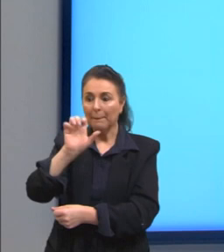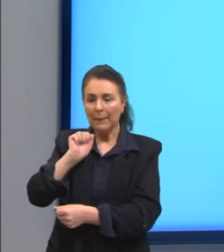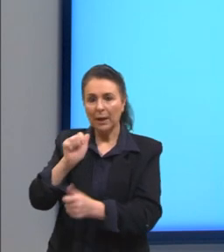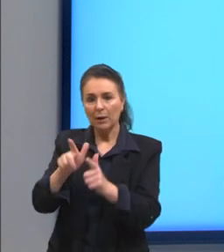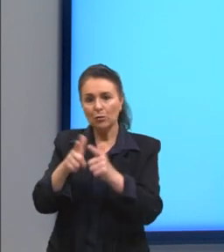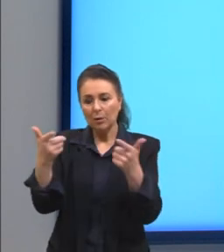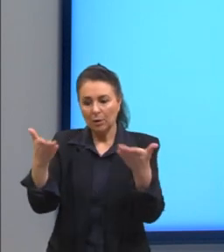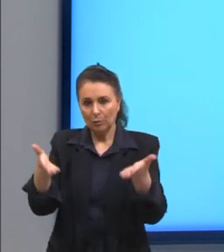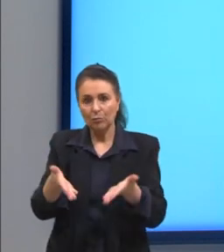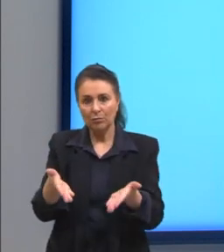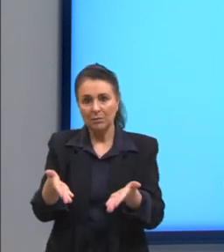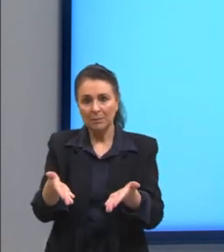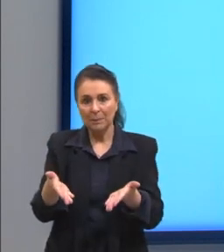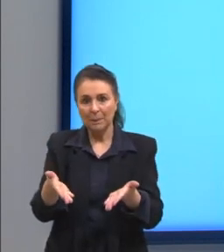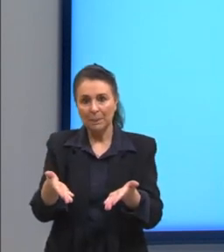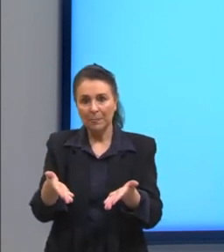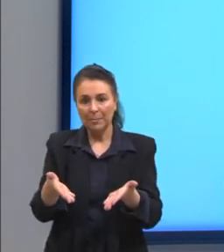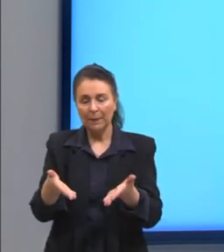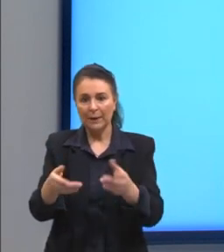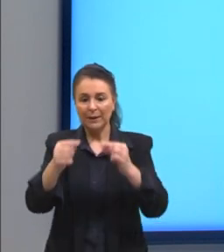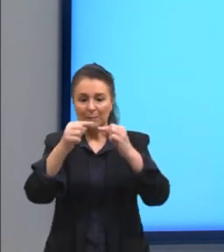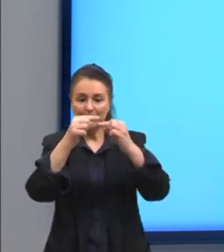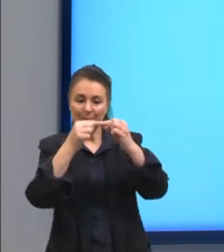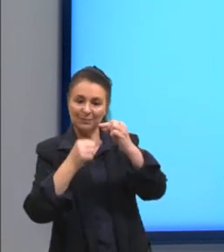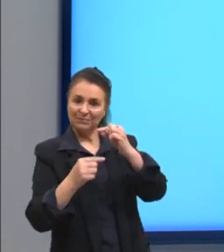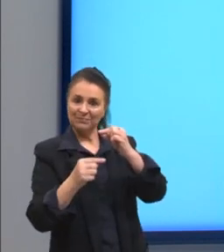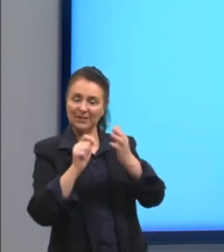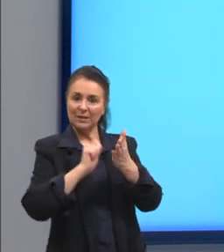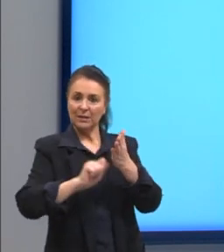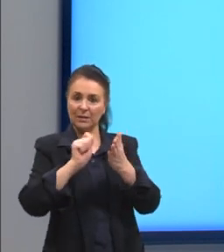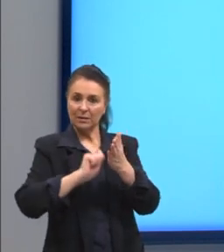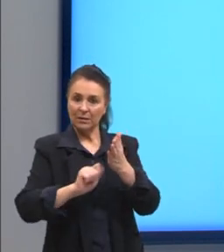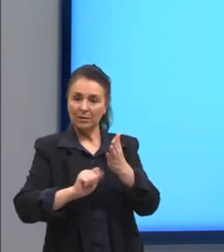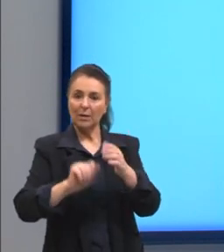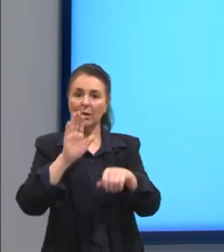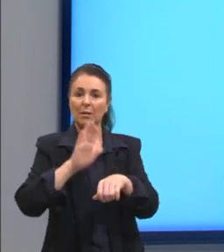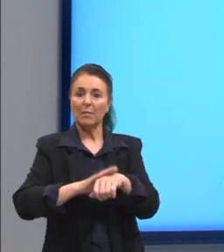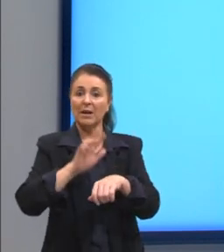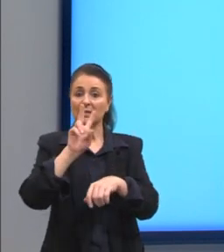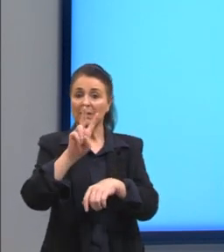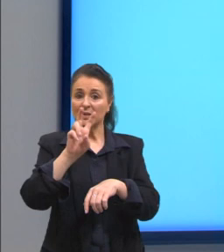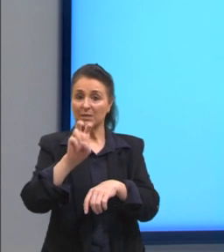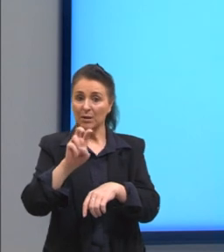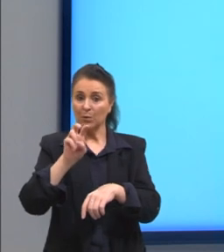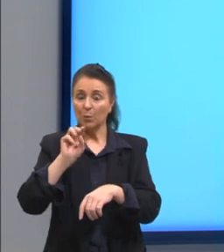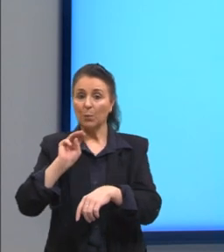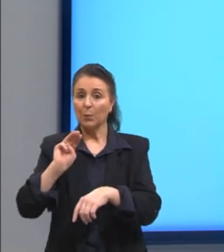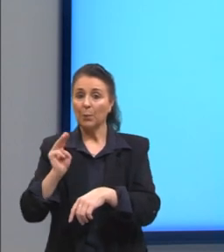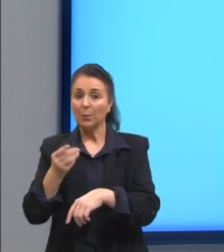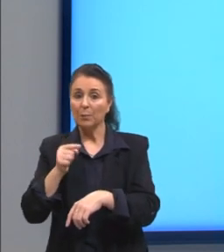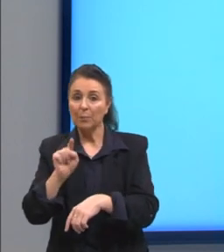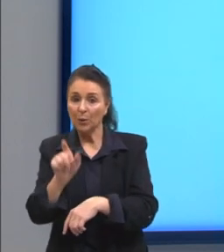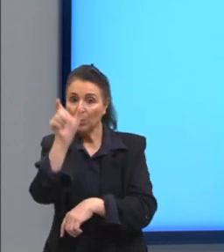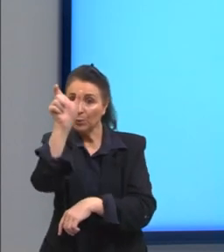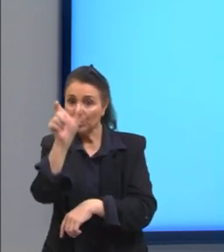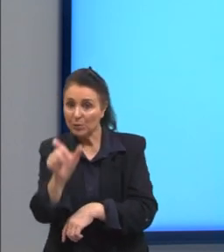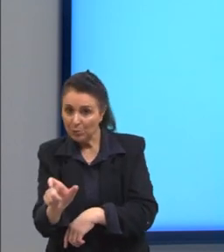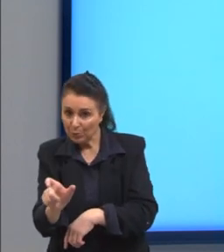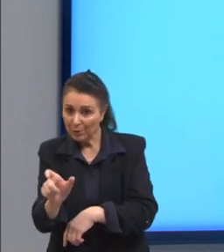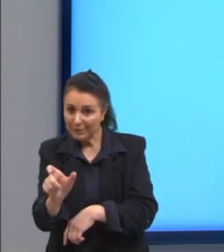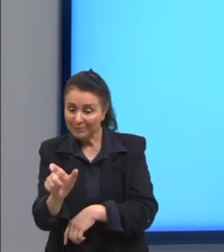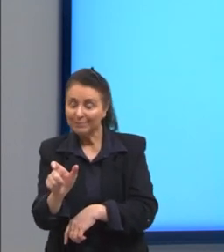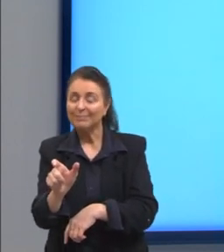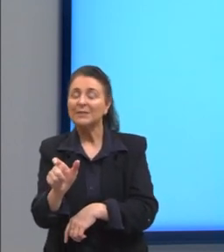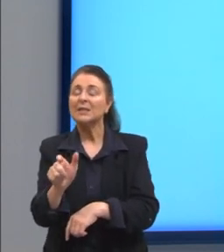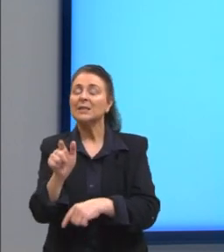hoje. E daí embaixo tem escrito, mais de 25 mil pessoas entram no ciclo do trabalho